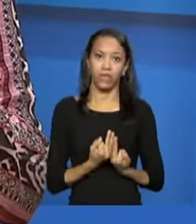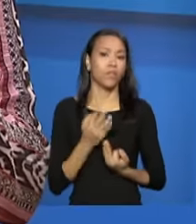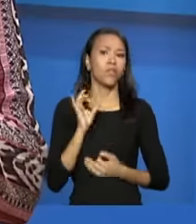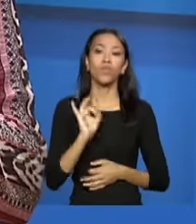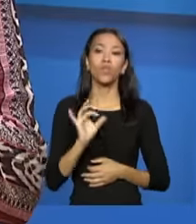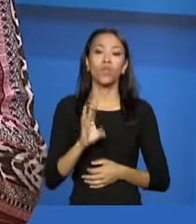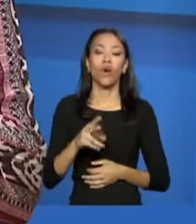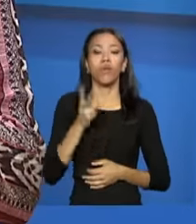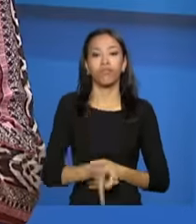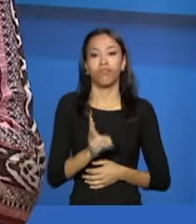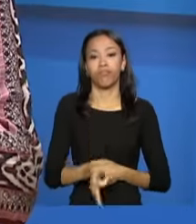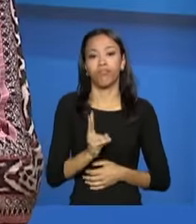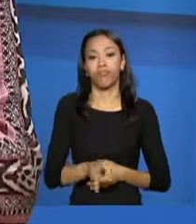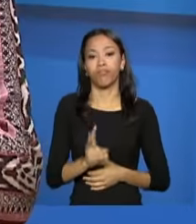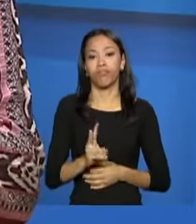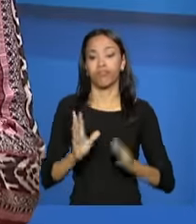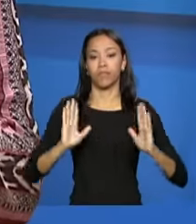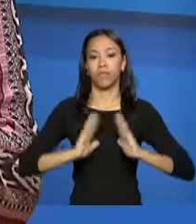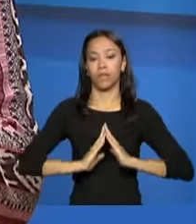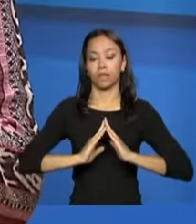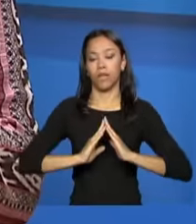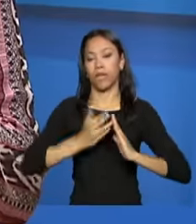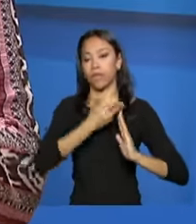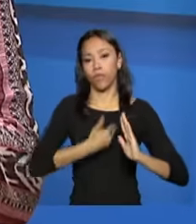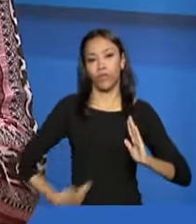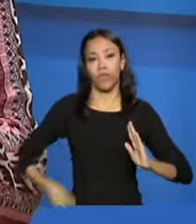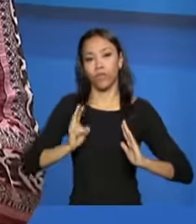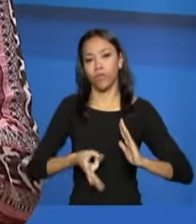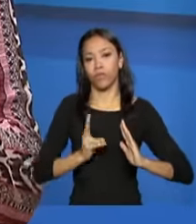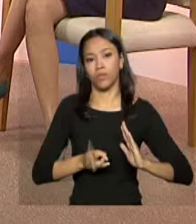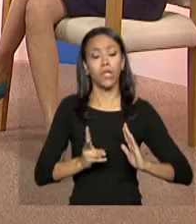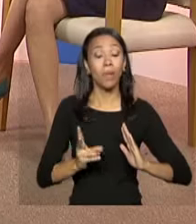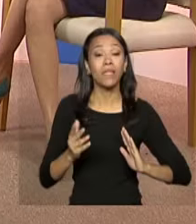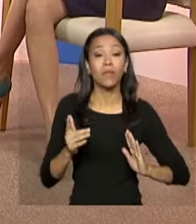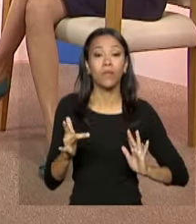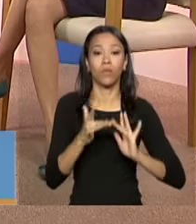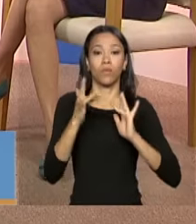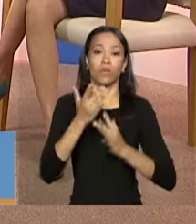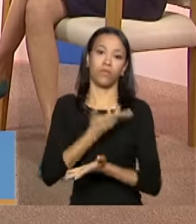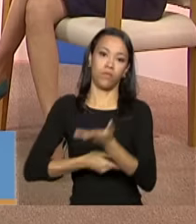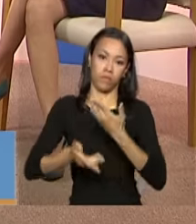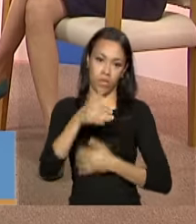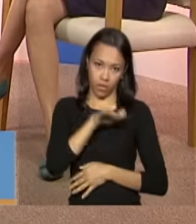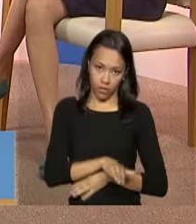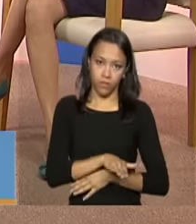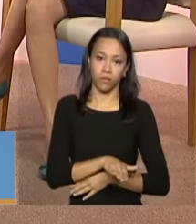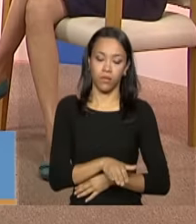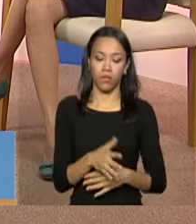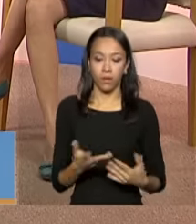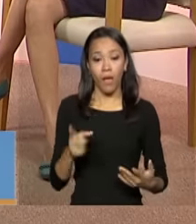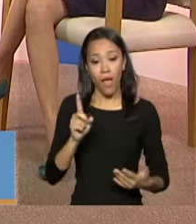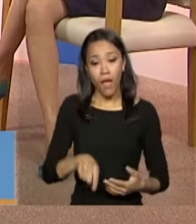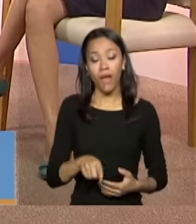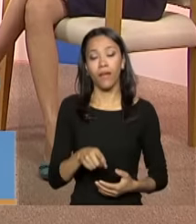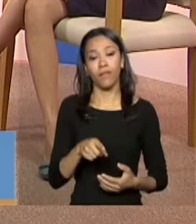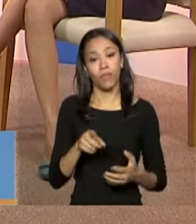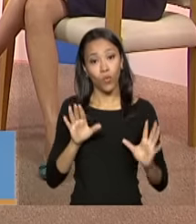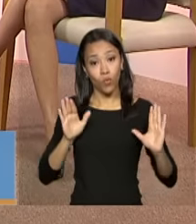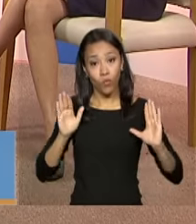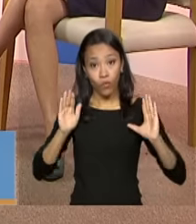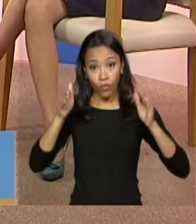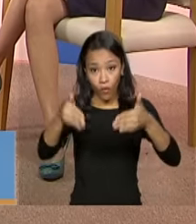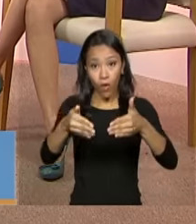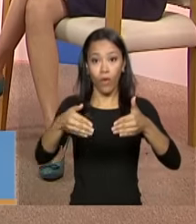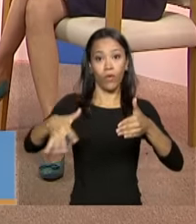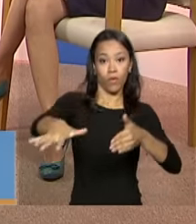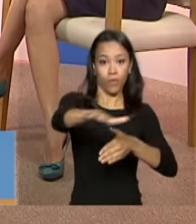no modelo institucional. Então, a gente vai complementando as informações aí, mas é para esse público, é o público que